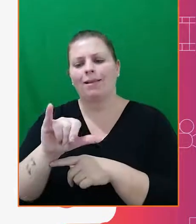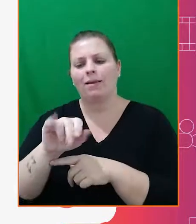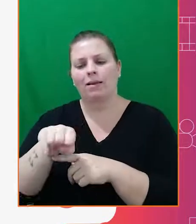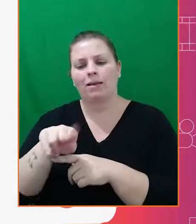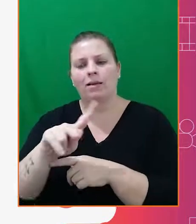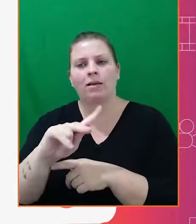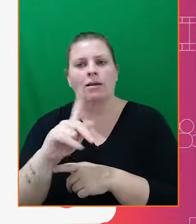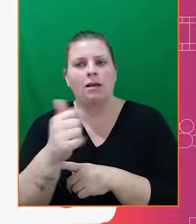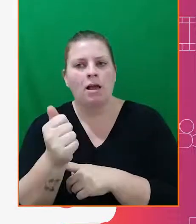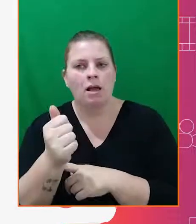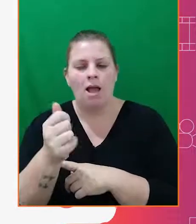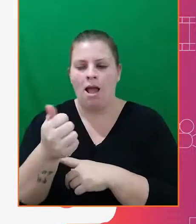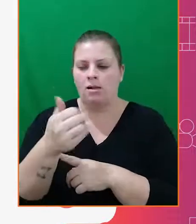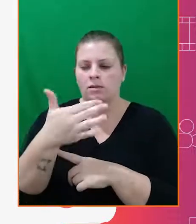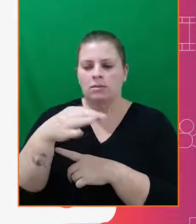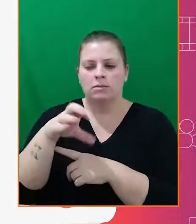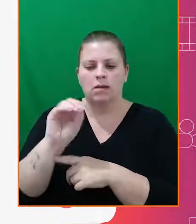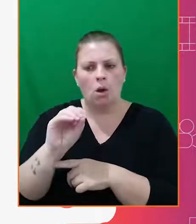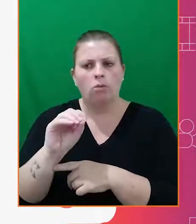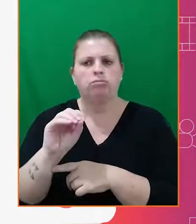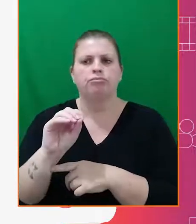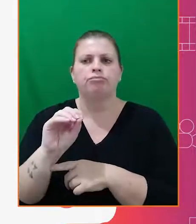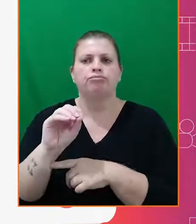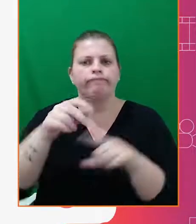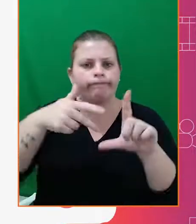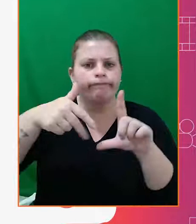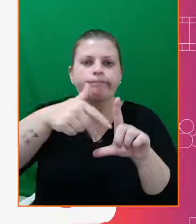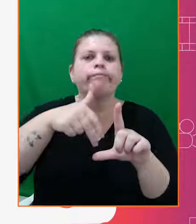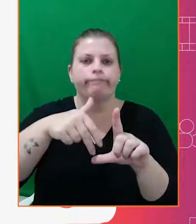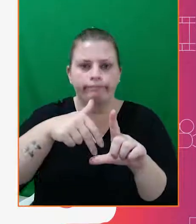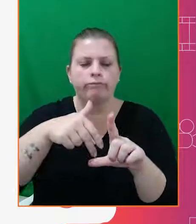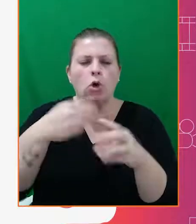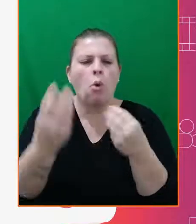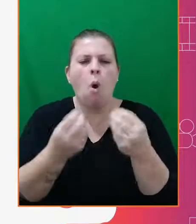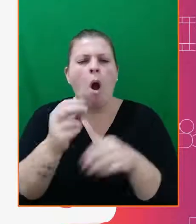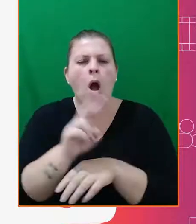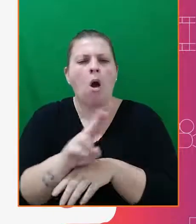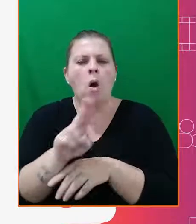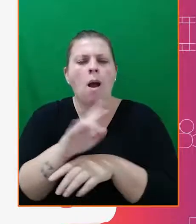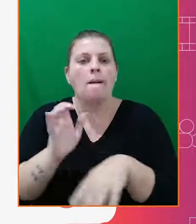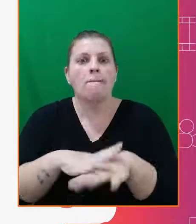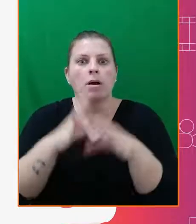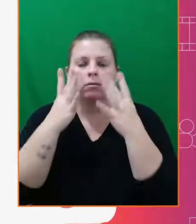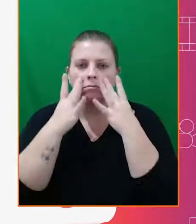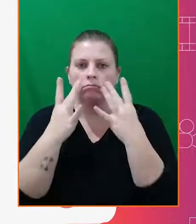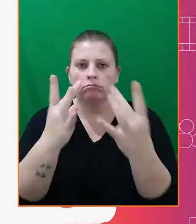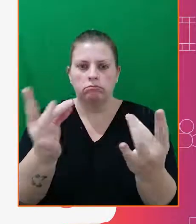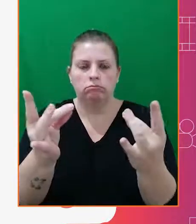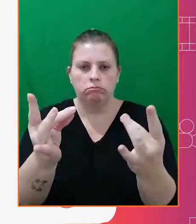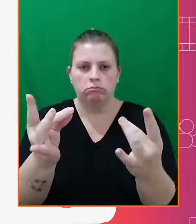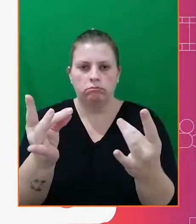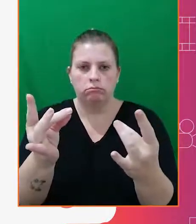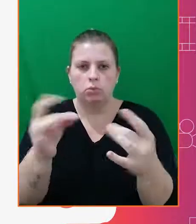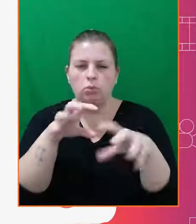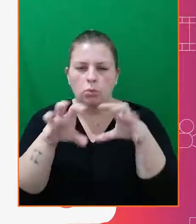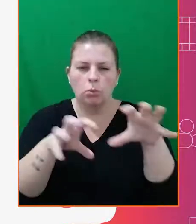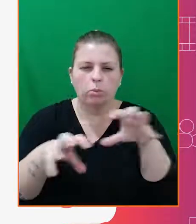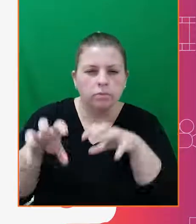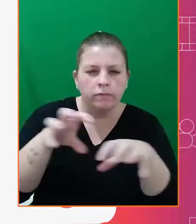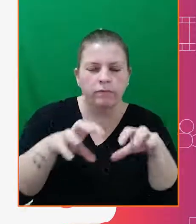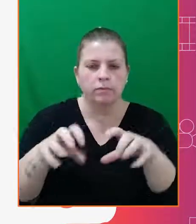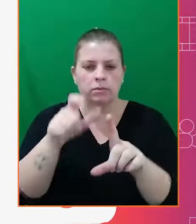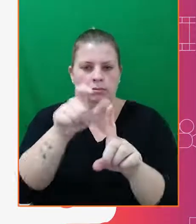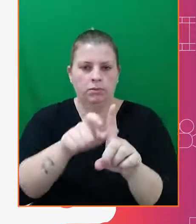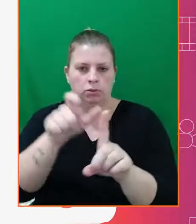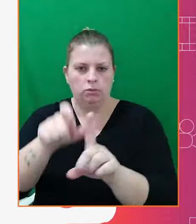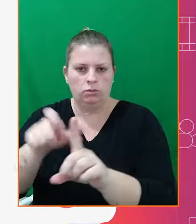dentro das animações e como utilizá-las para trazer mais atenção às ações dos nossos